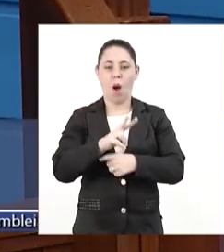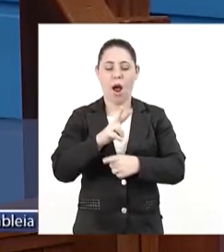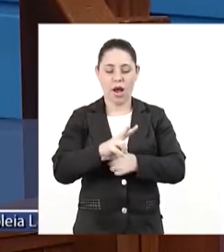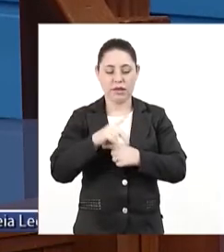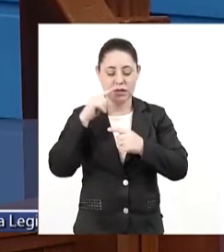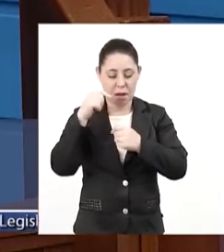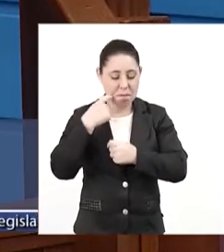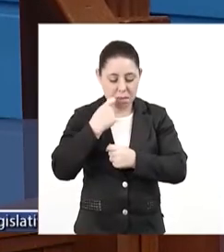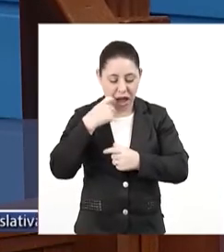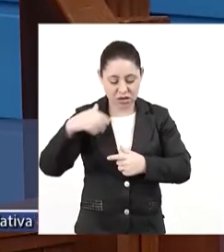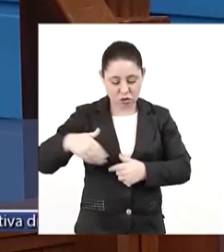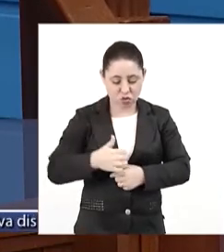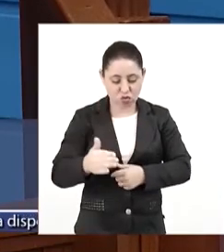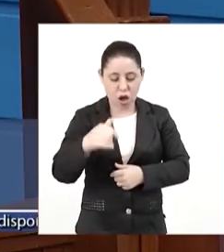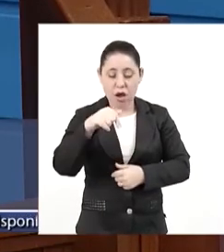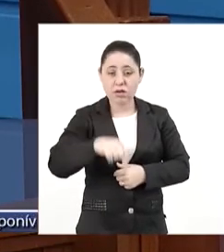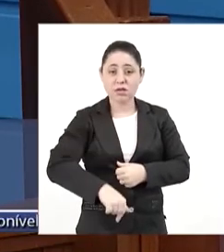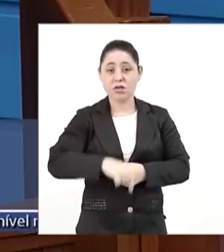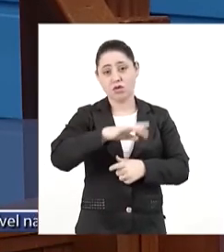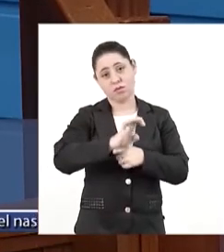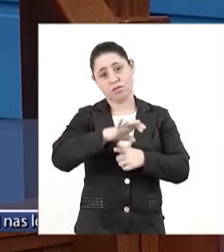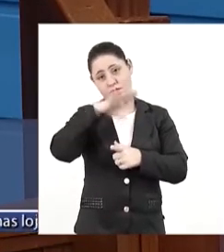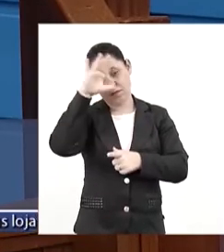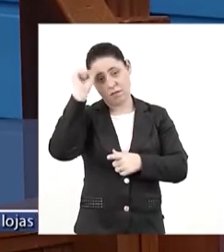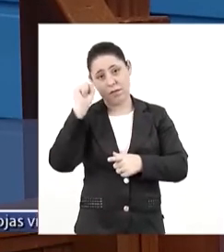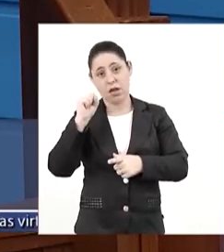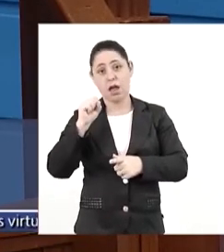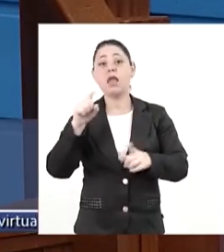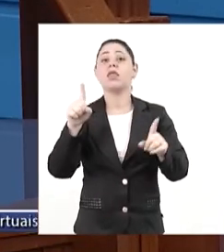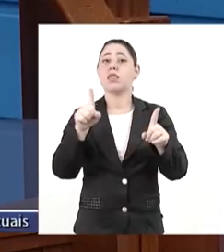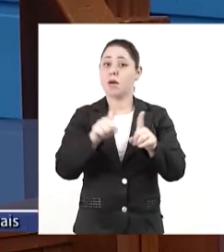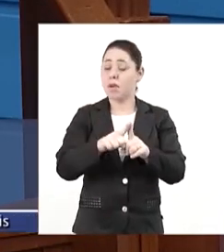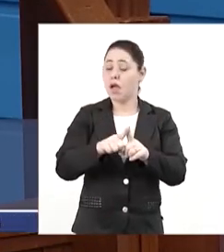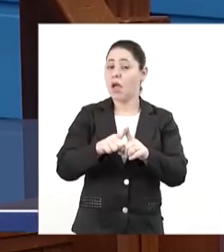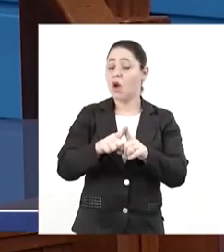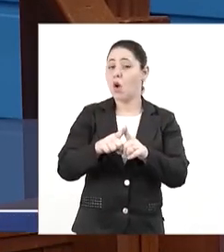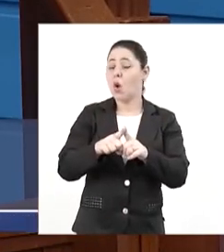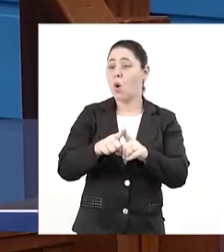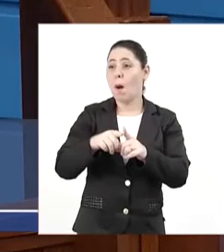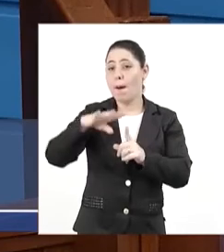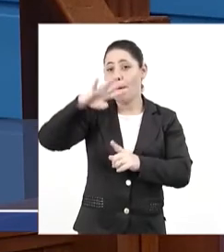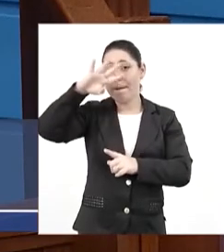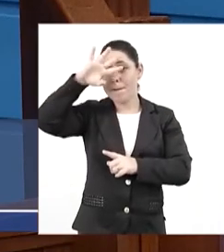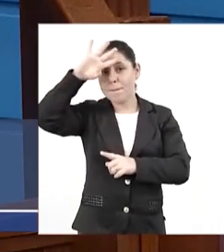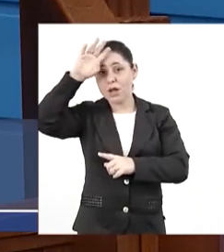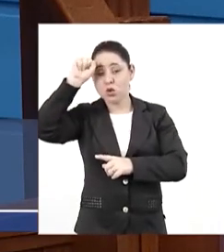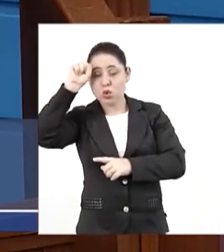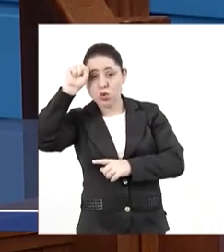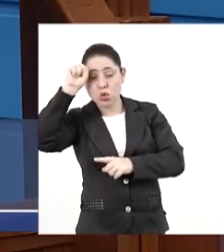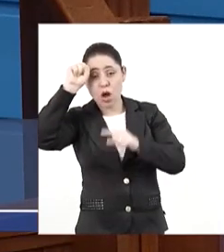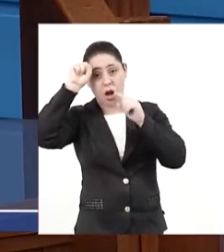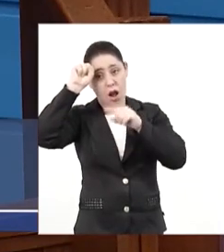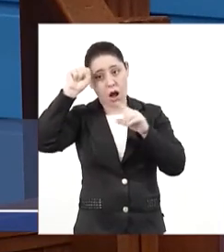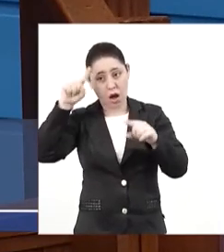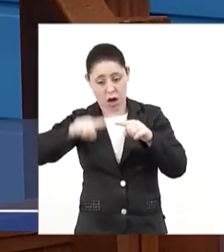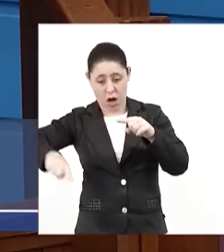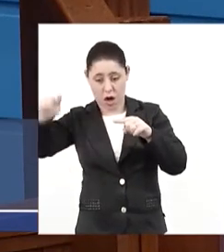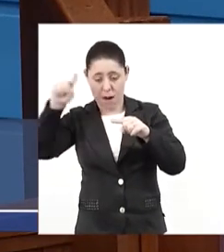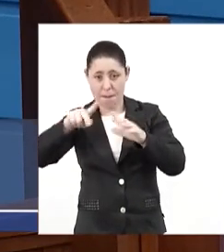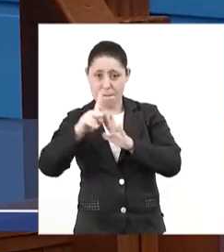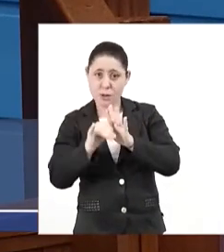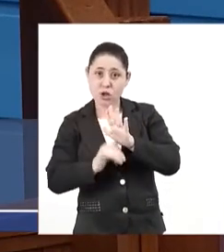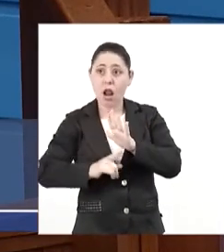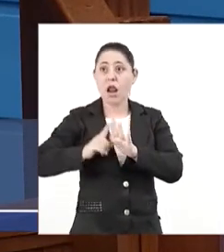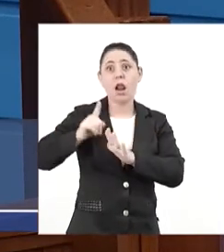do Mato Grosso do Sul. Ainda mais que o nosso vizinho irmão aqui, o Mato Grosso, cancelando lá o projeto. Na